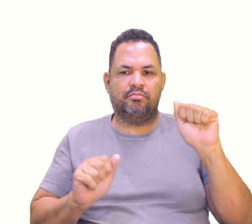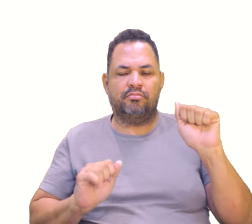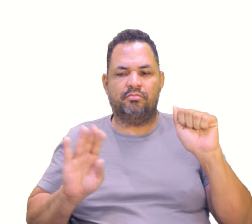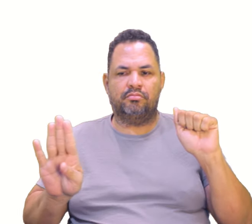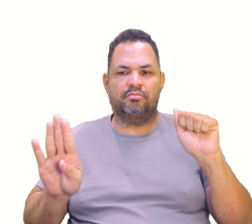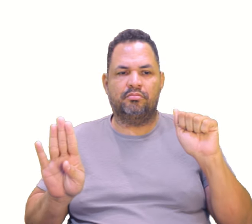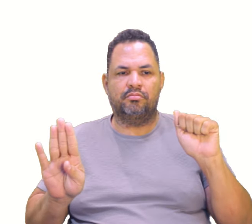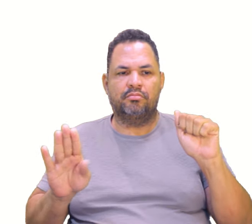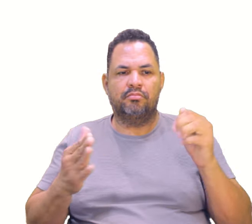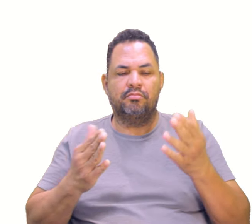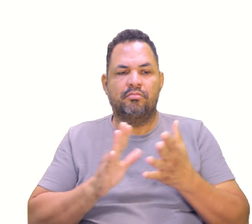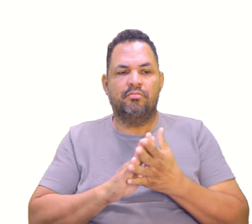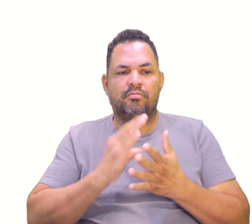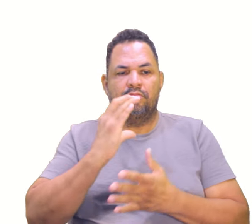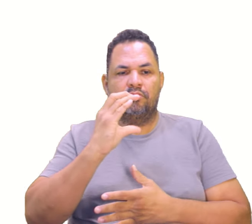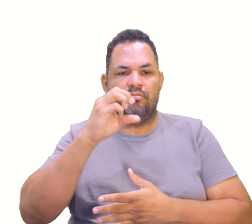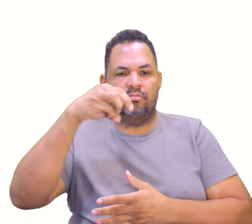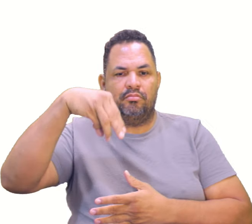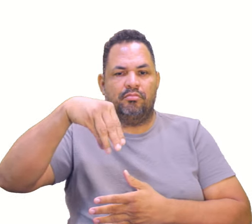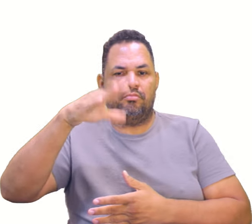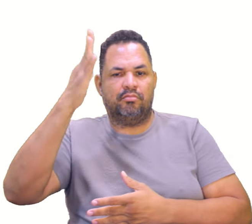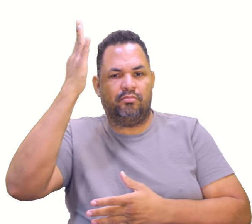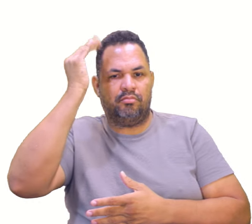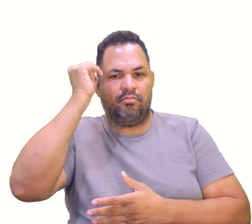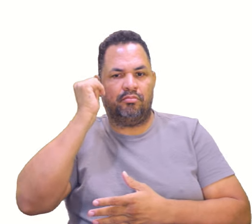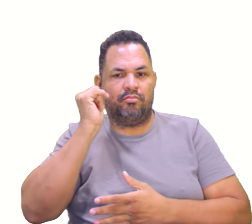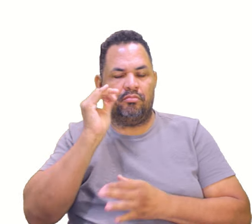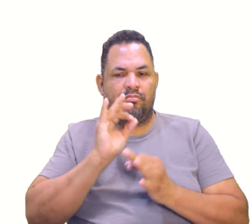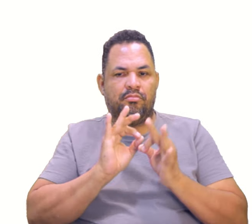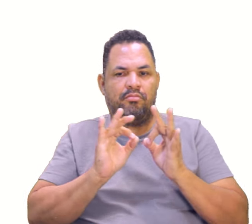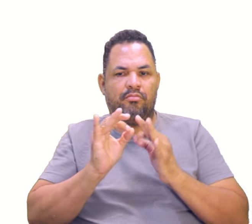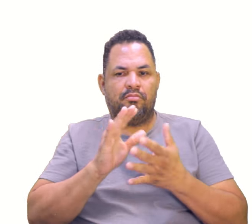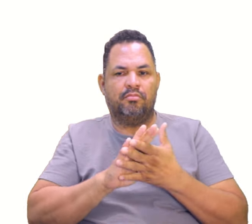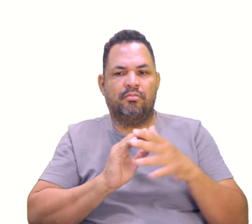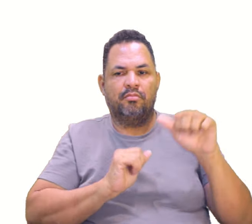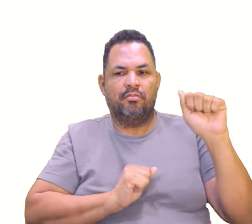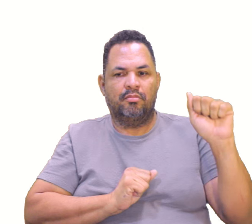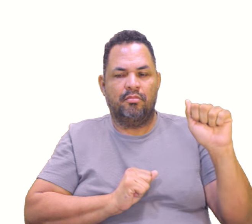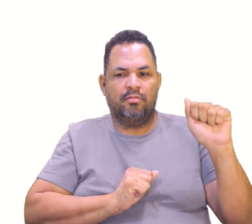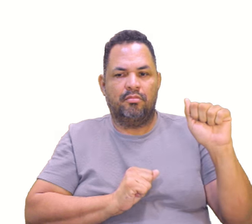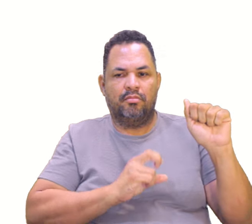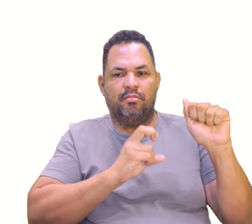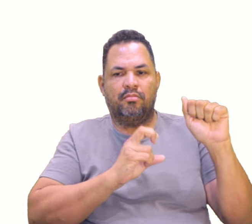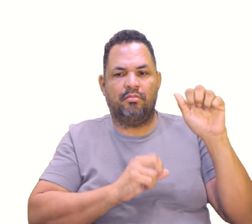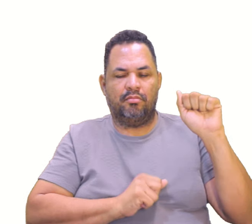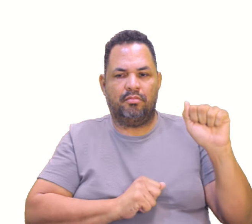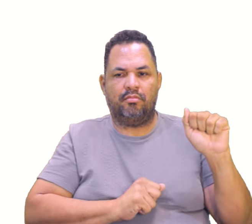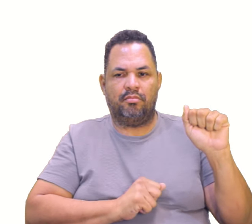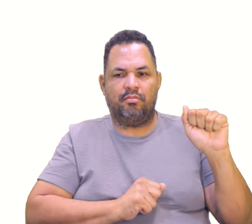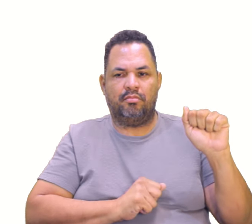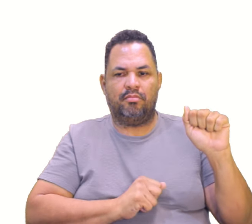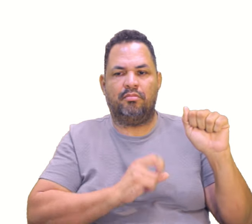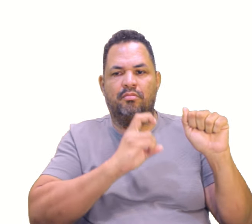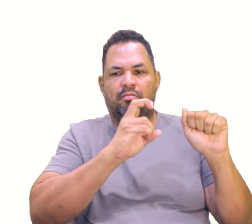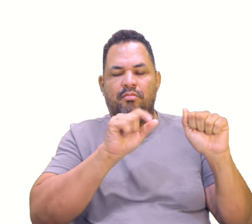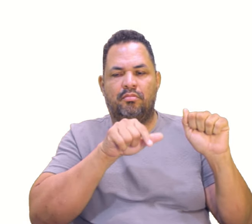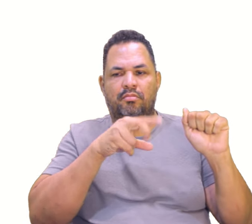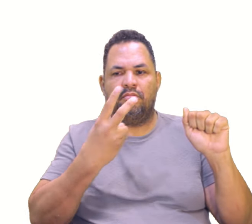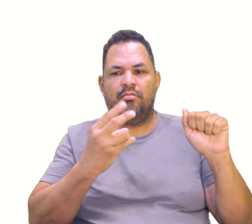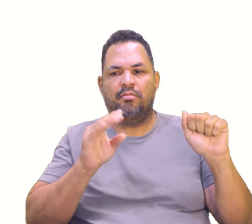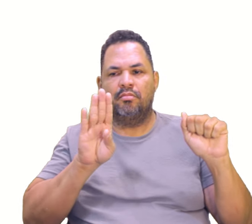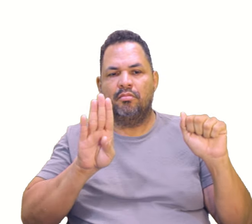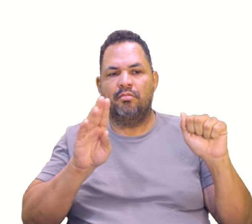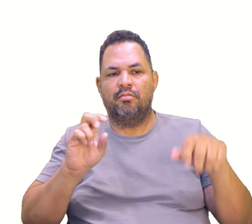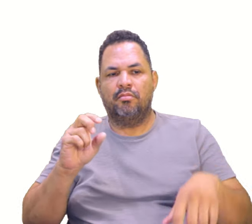pontos A e B em centímetros, sabendo que suas coordenadas são ponto A, 5 e